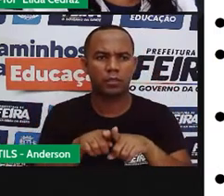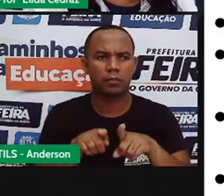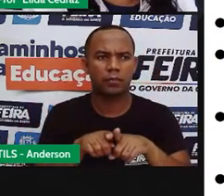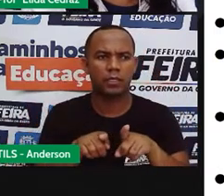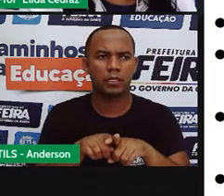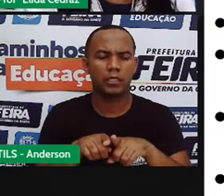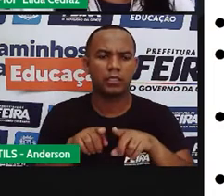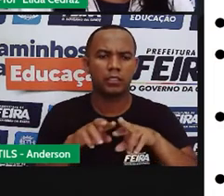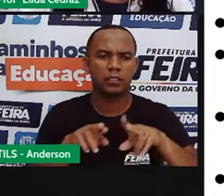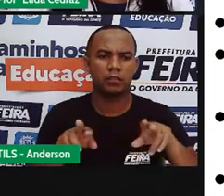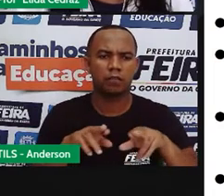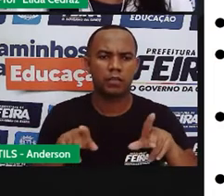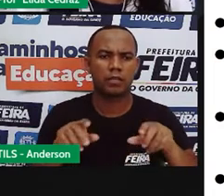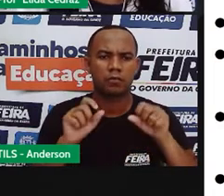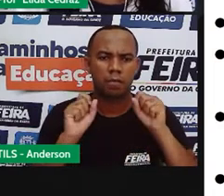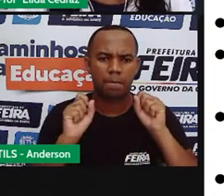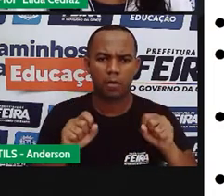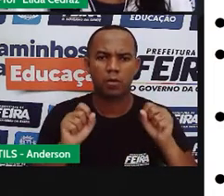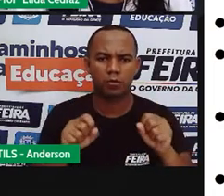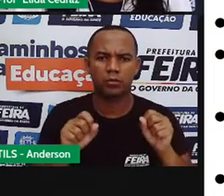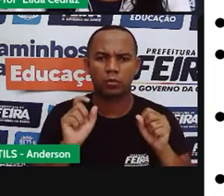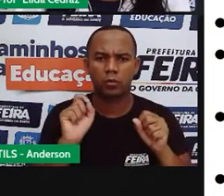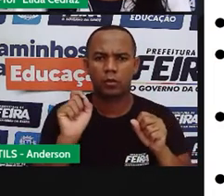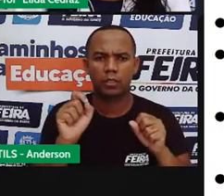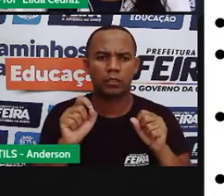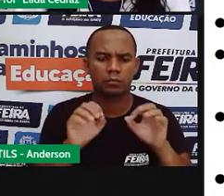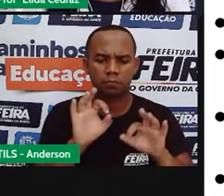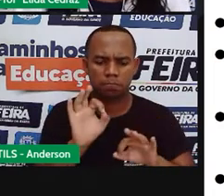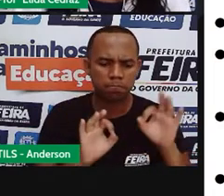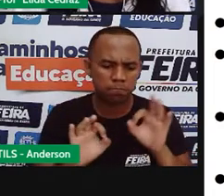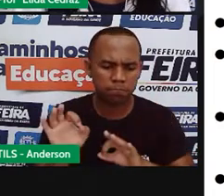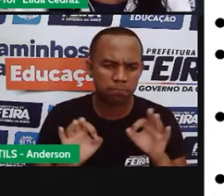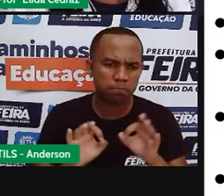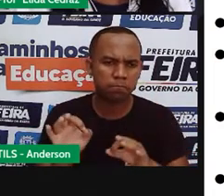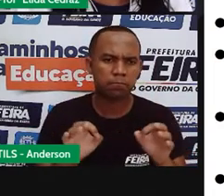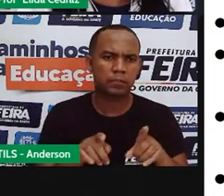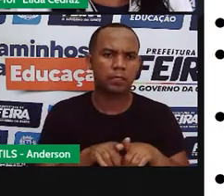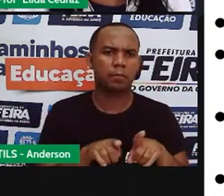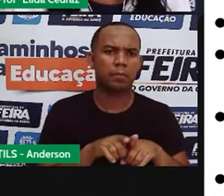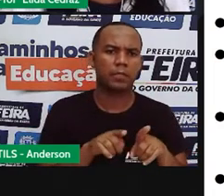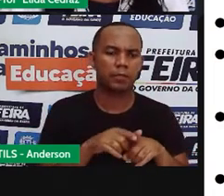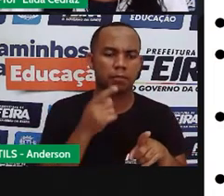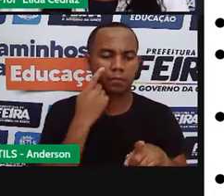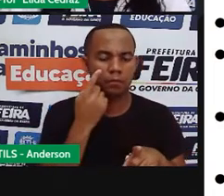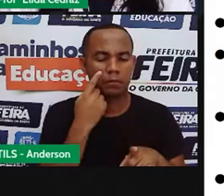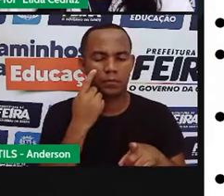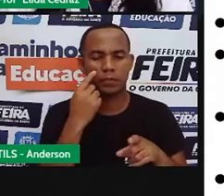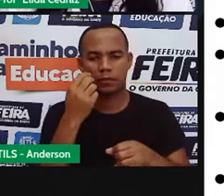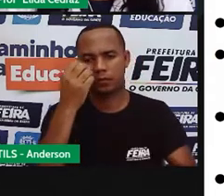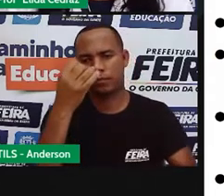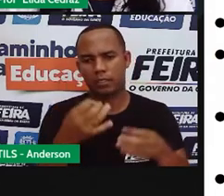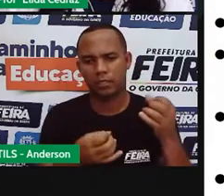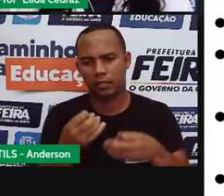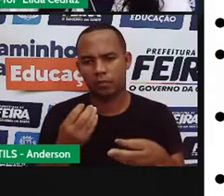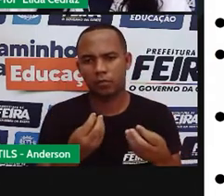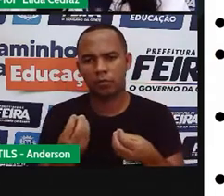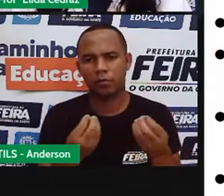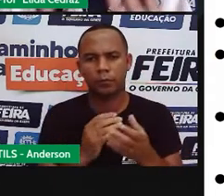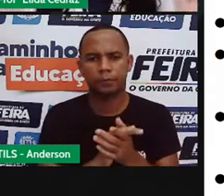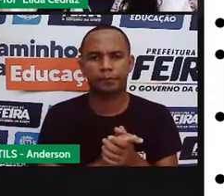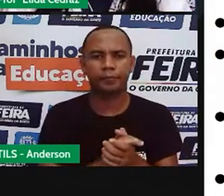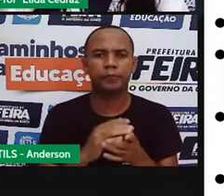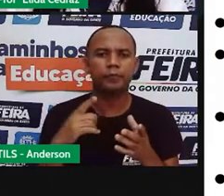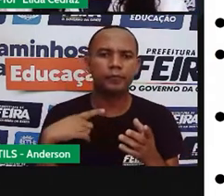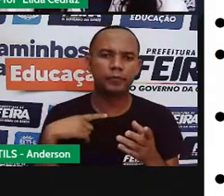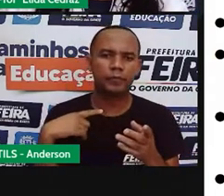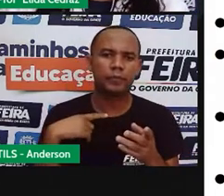conteúdos pode ser personalizado de acordo com os interesses. Isso eu vou explicar. Tem a página